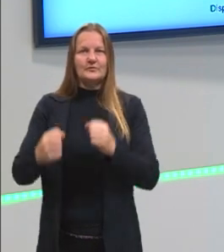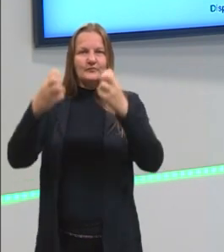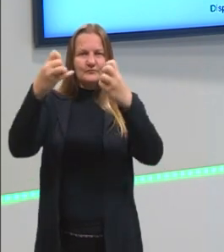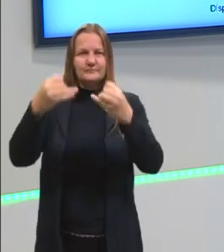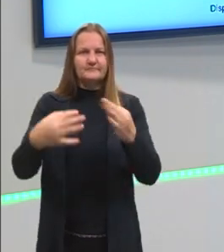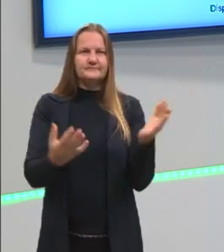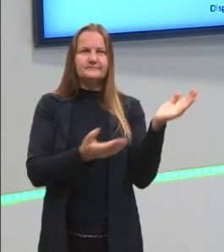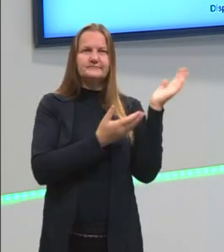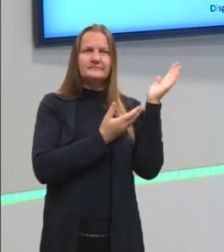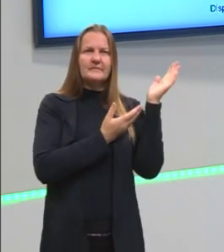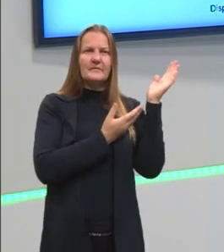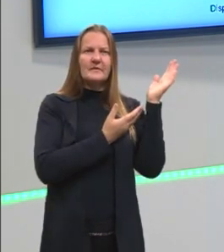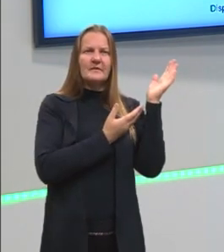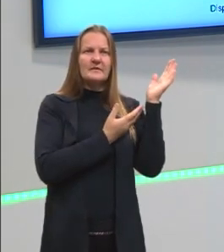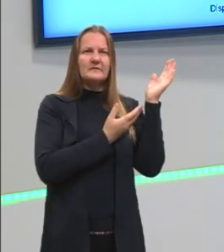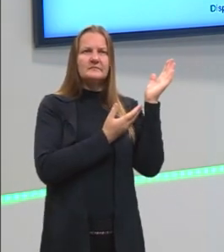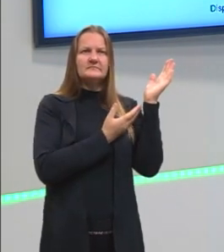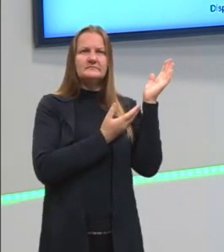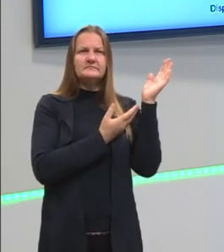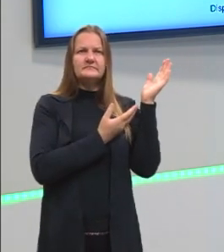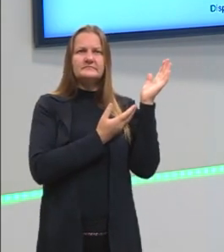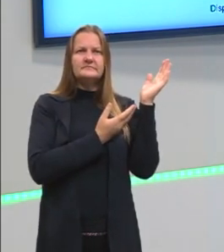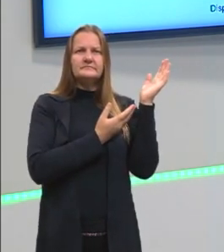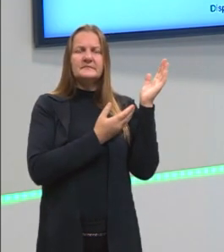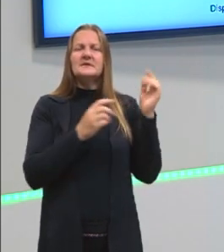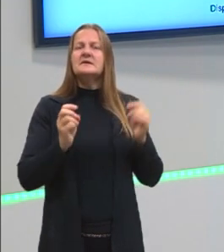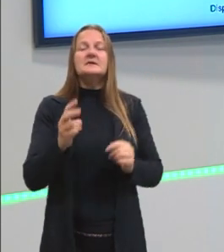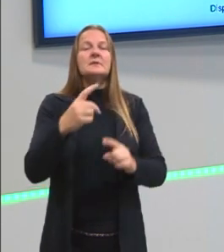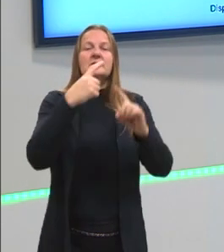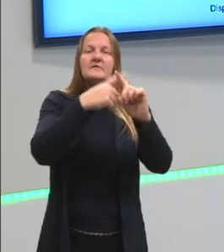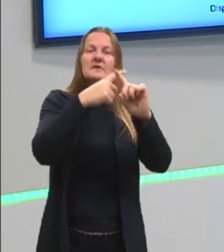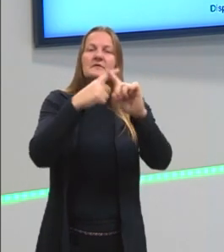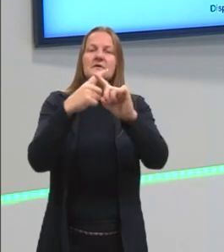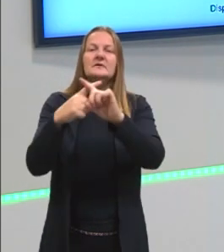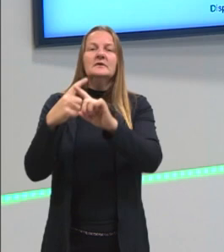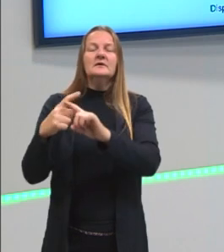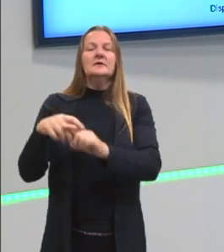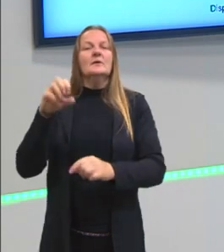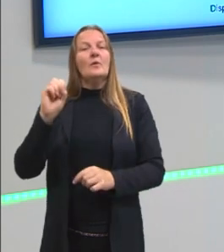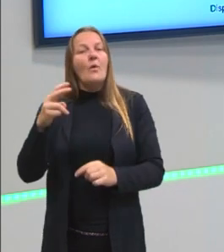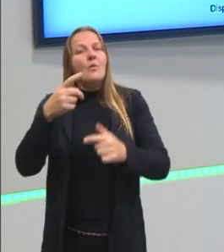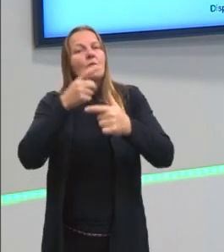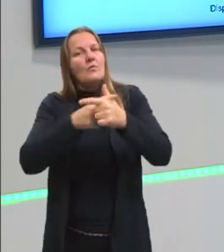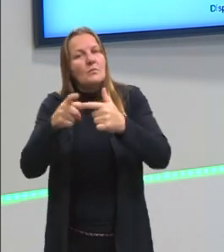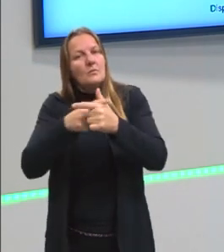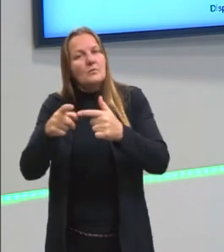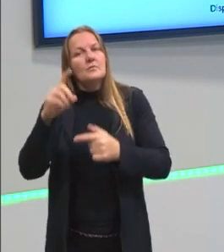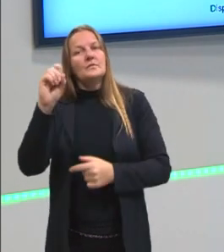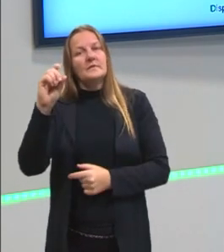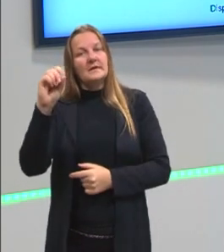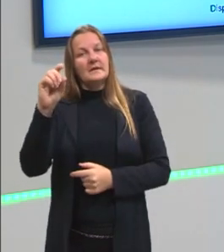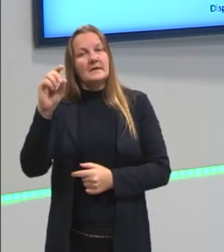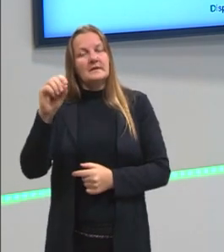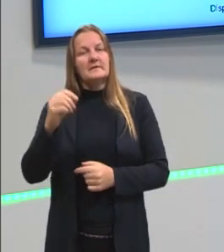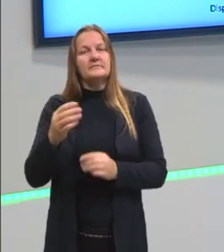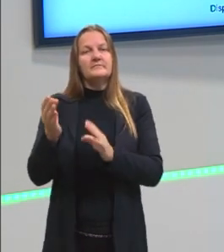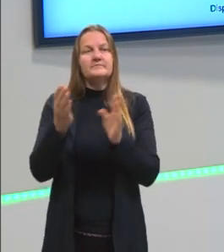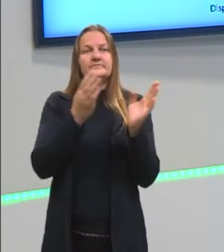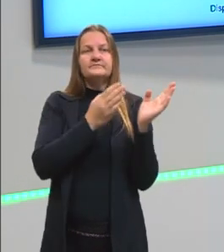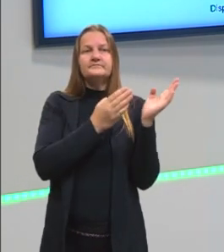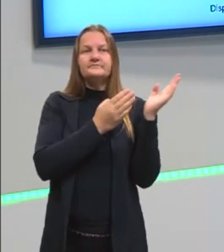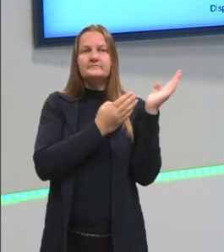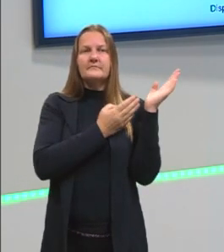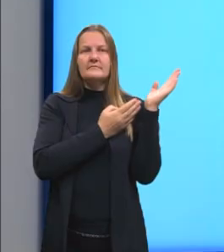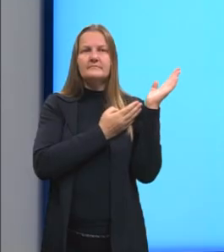Observem que nós tínhamos sempre a multiplicação ou a divisão por 10. E aqui ao lado nós temos,